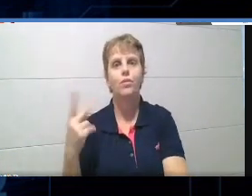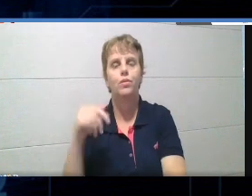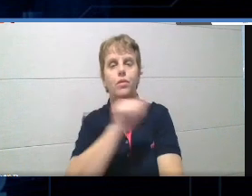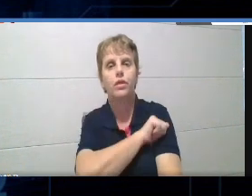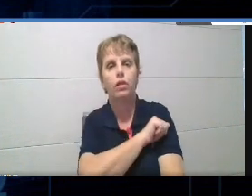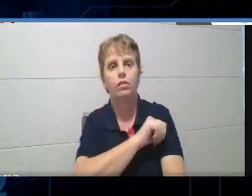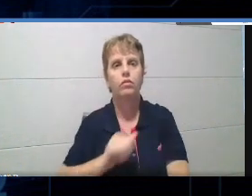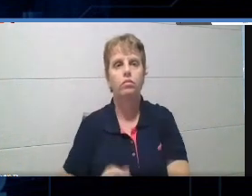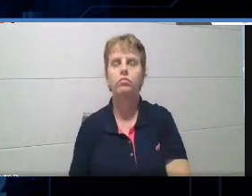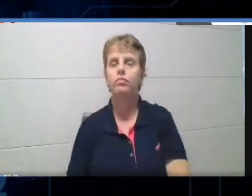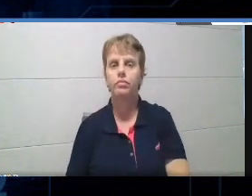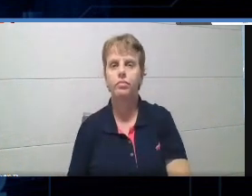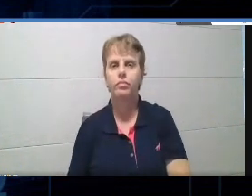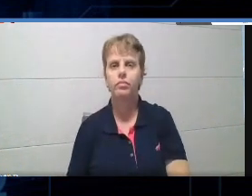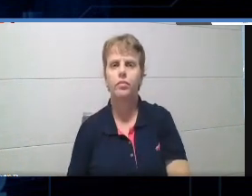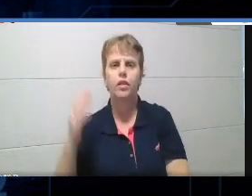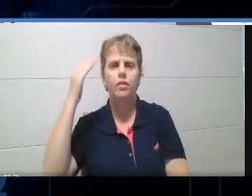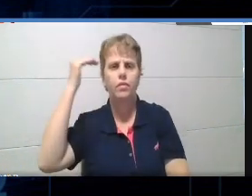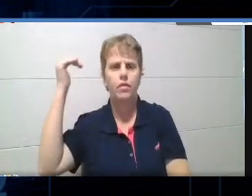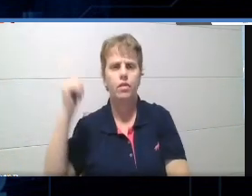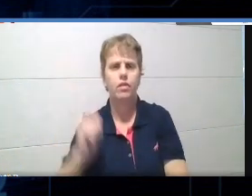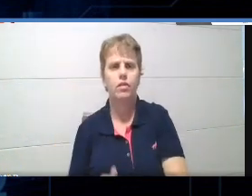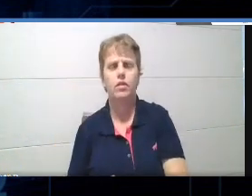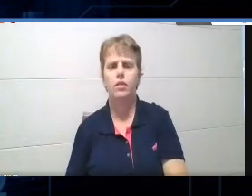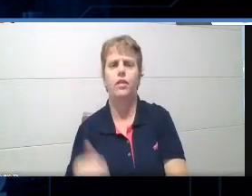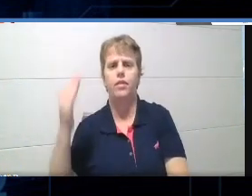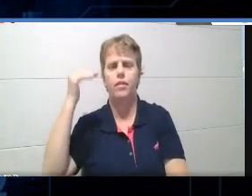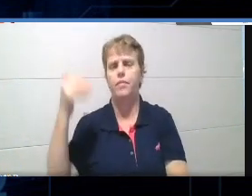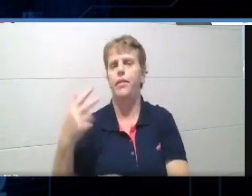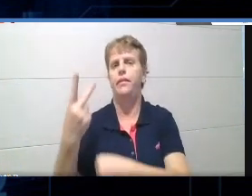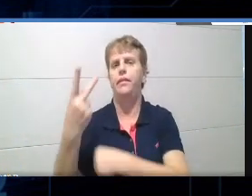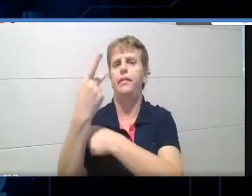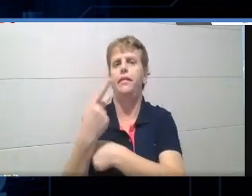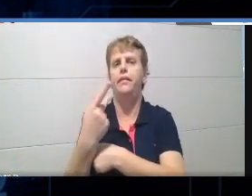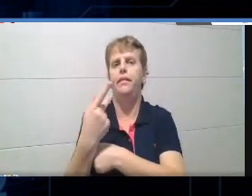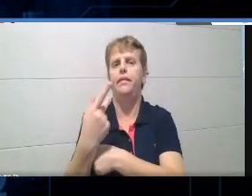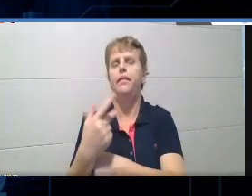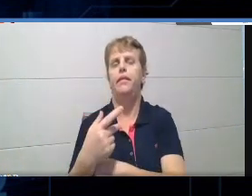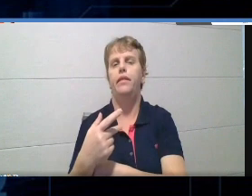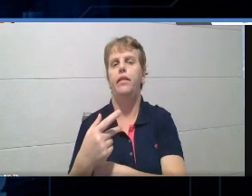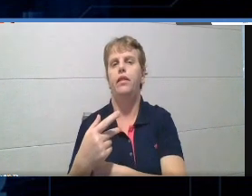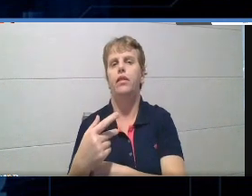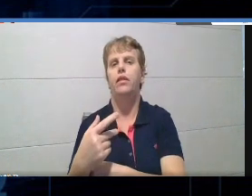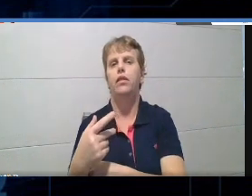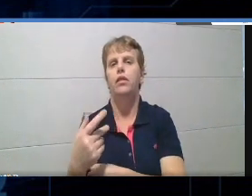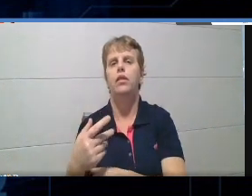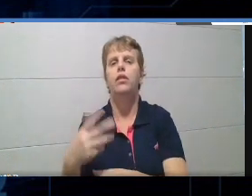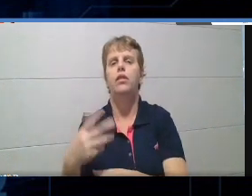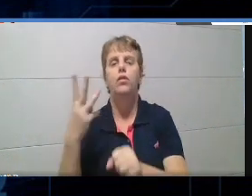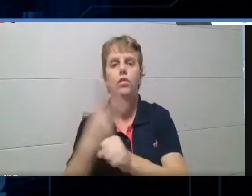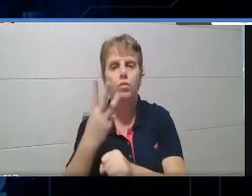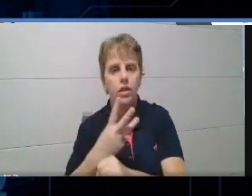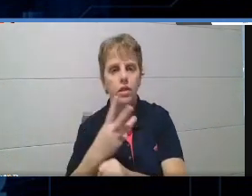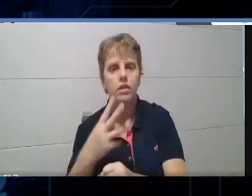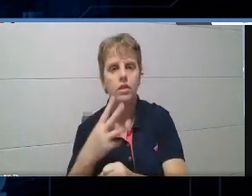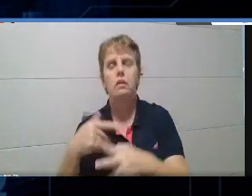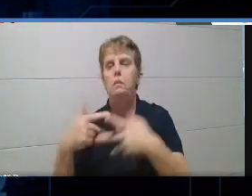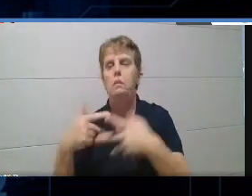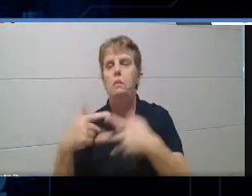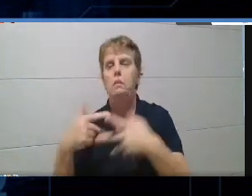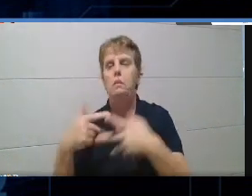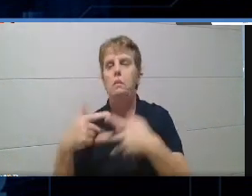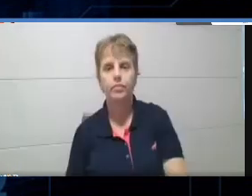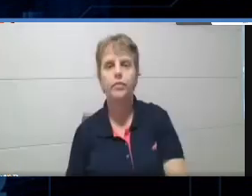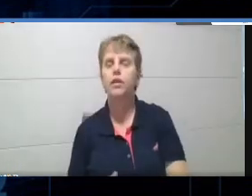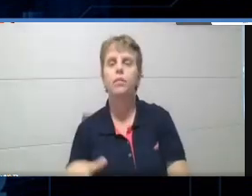ficou super famoso, agora, as videochamadas, né, no WhatsApp, enfim, nos